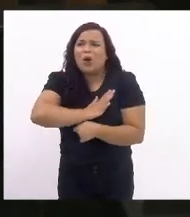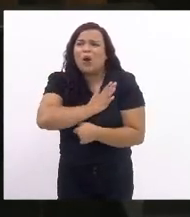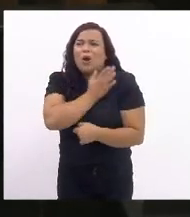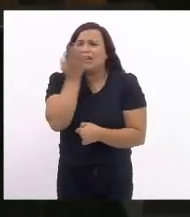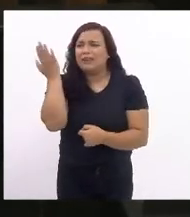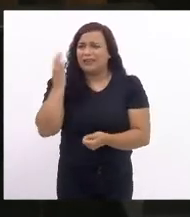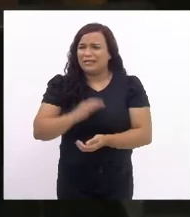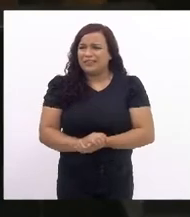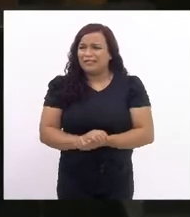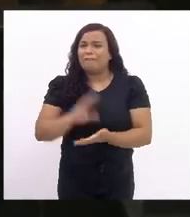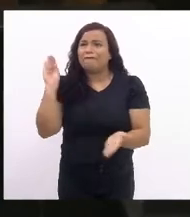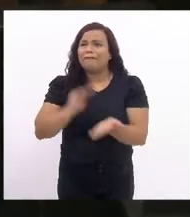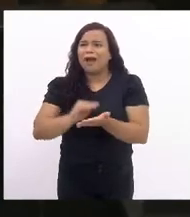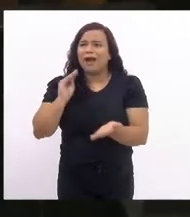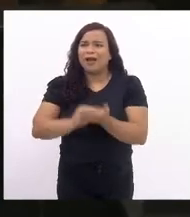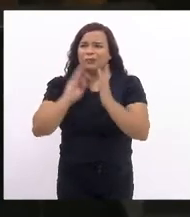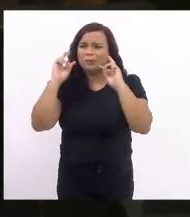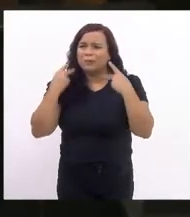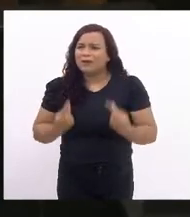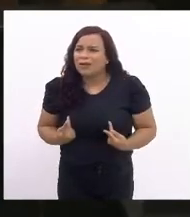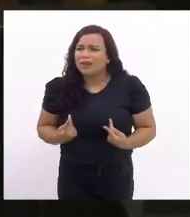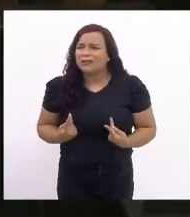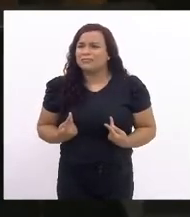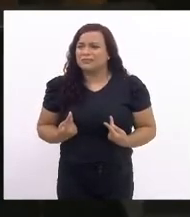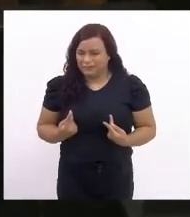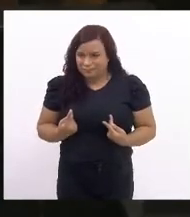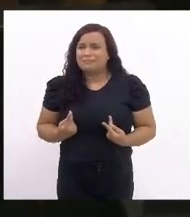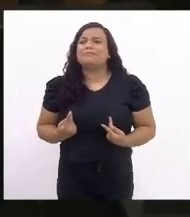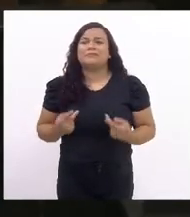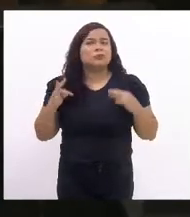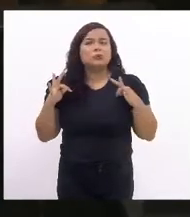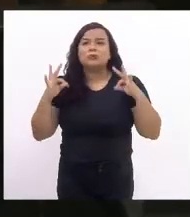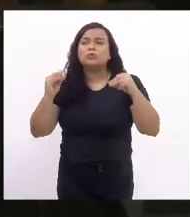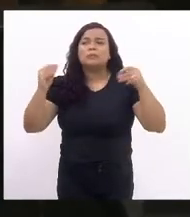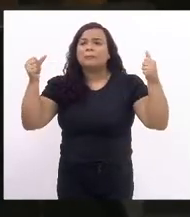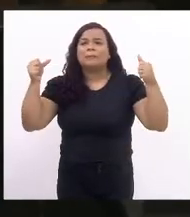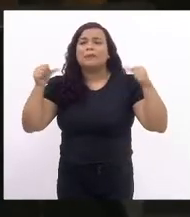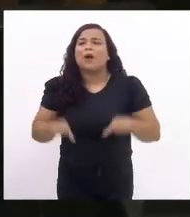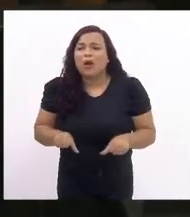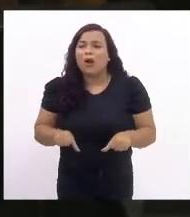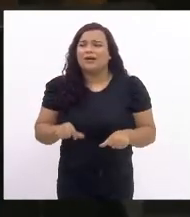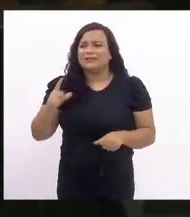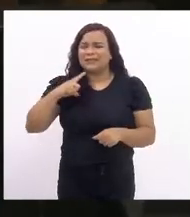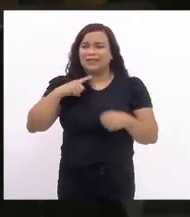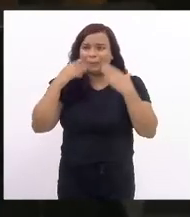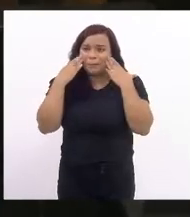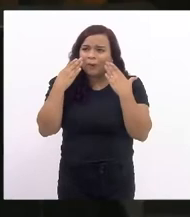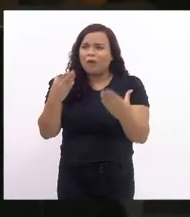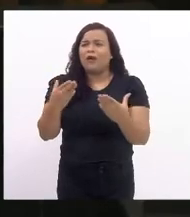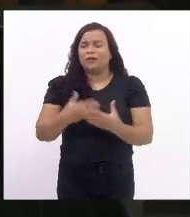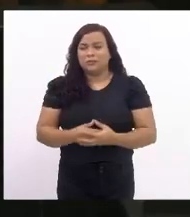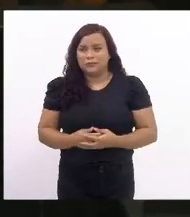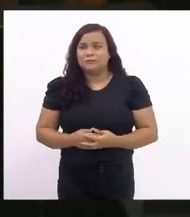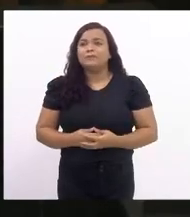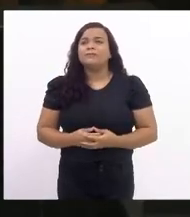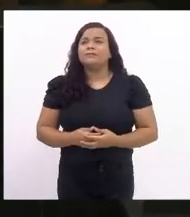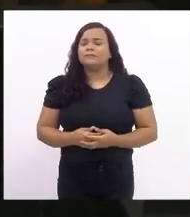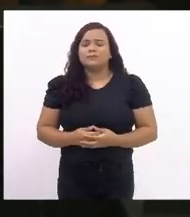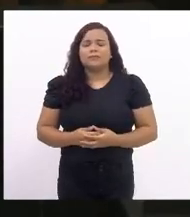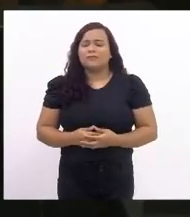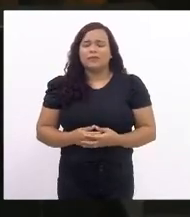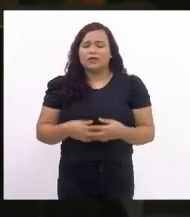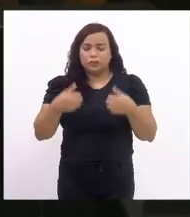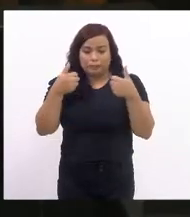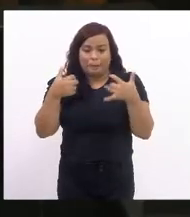de desumanidade, de tudo de pior que pode acontecer. Então, nada